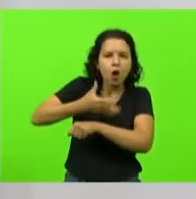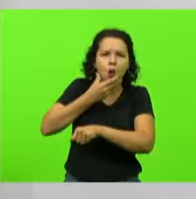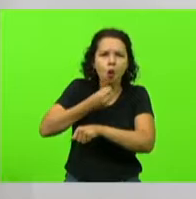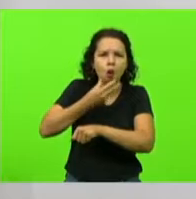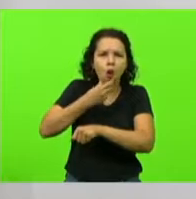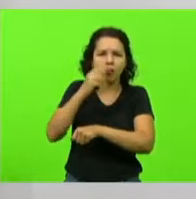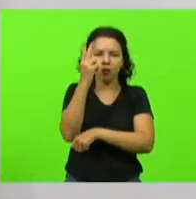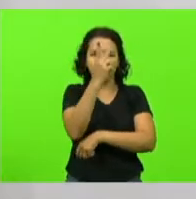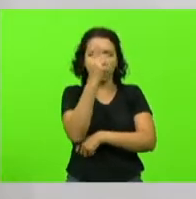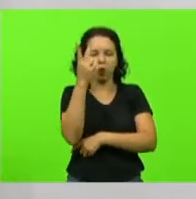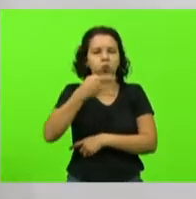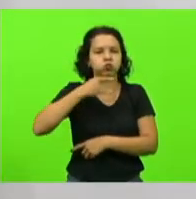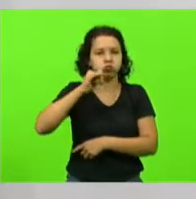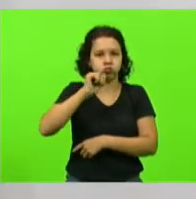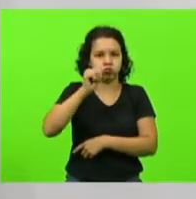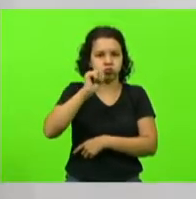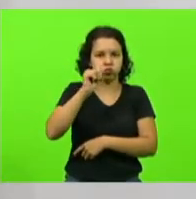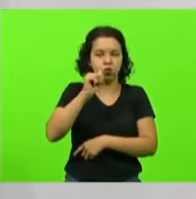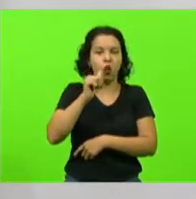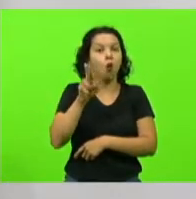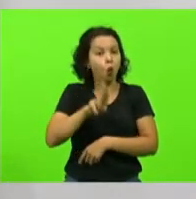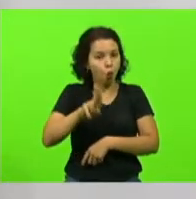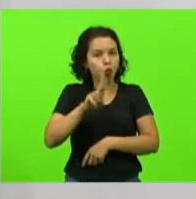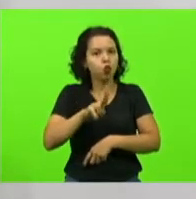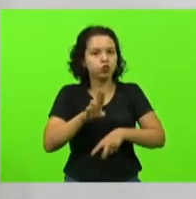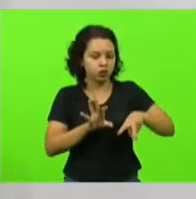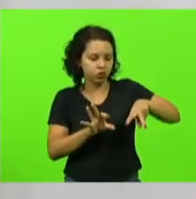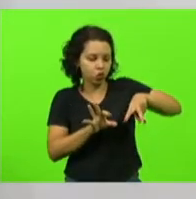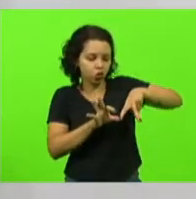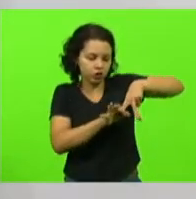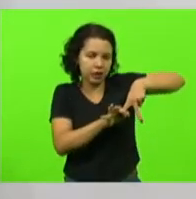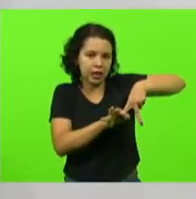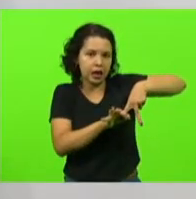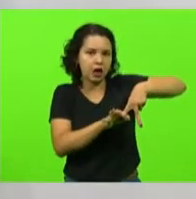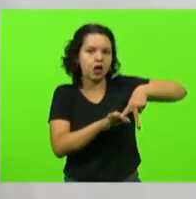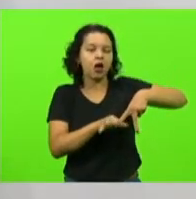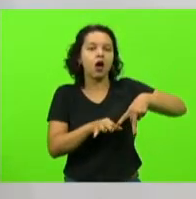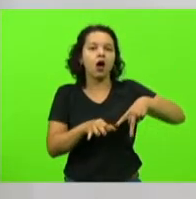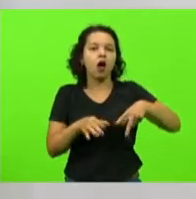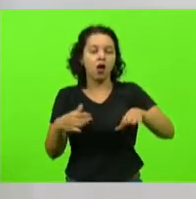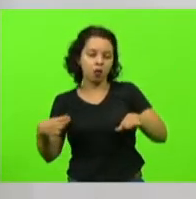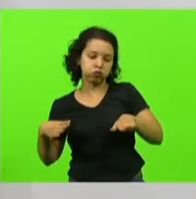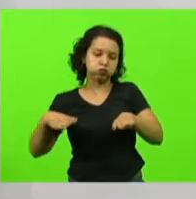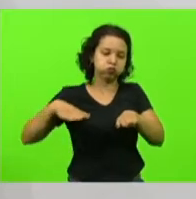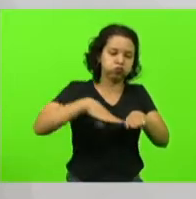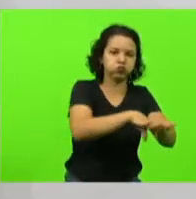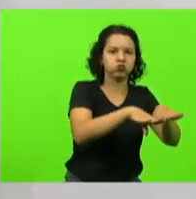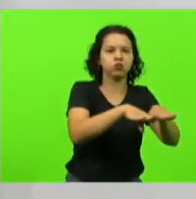utilizando uma tornozeleira, invade a pista e mata o pai do rapaz.